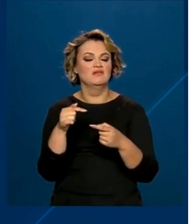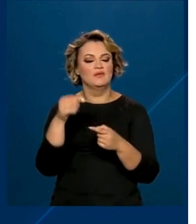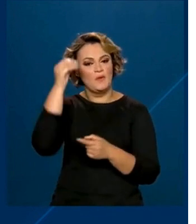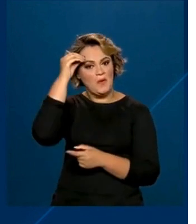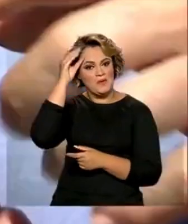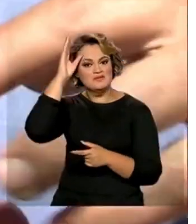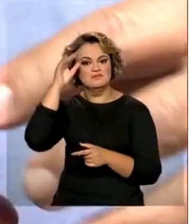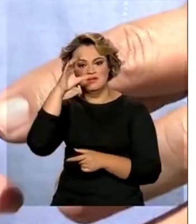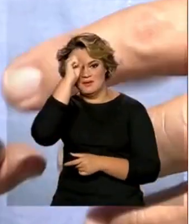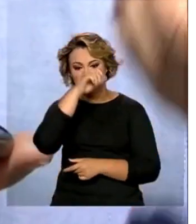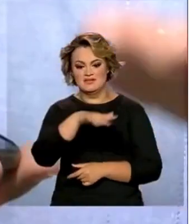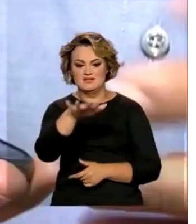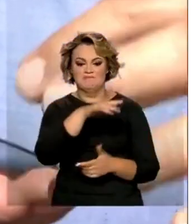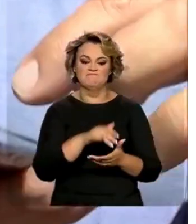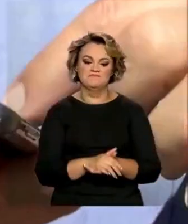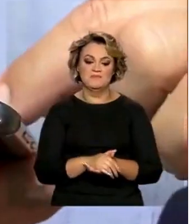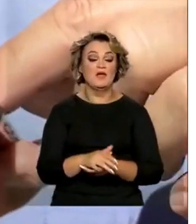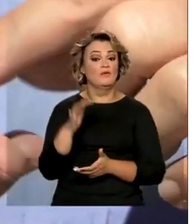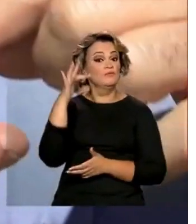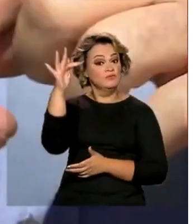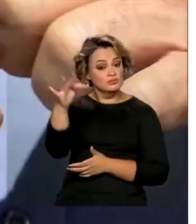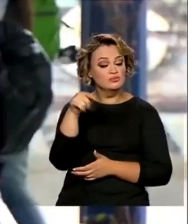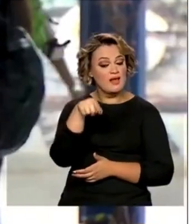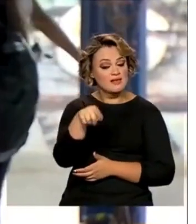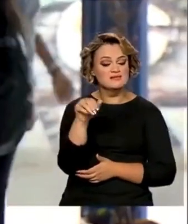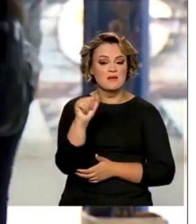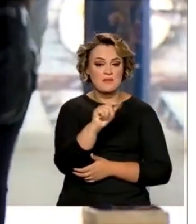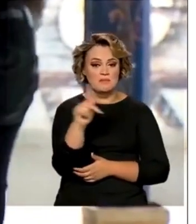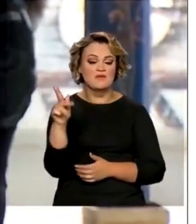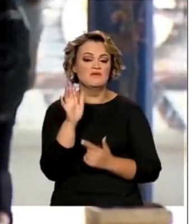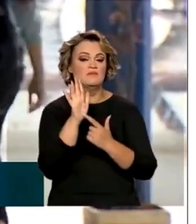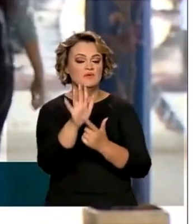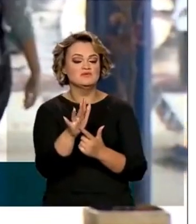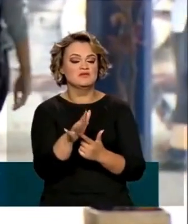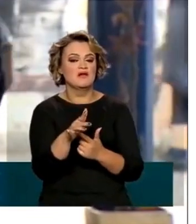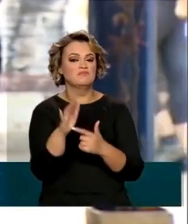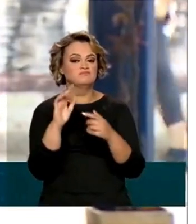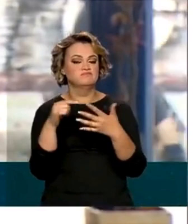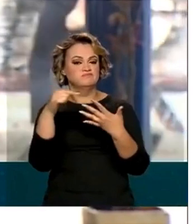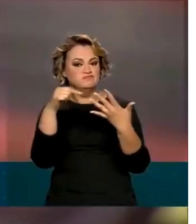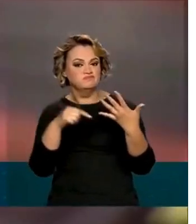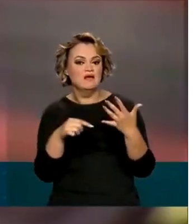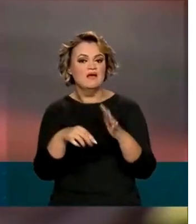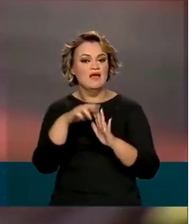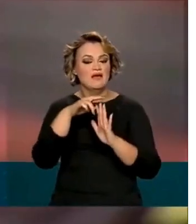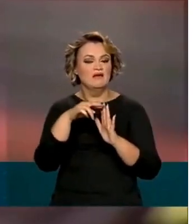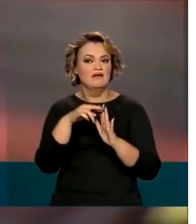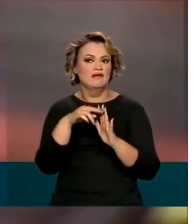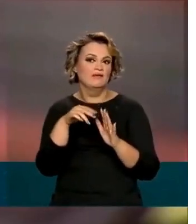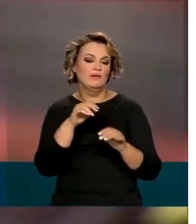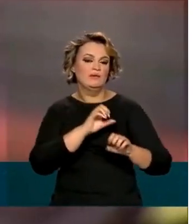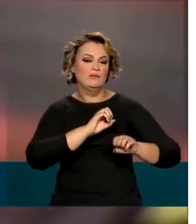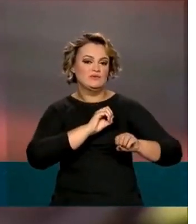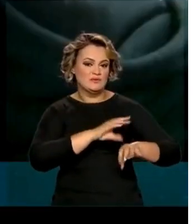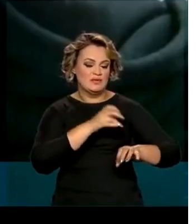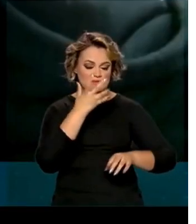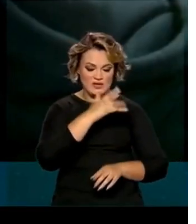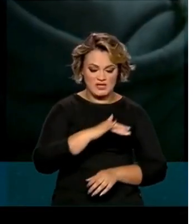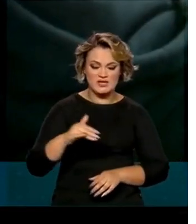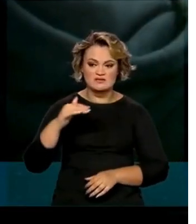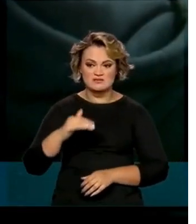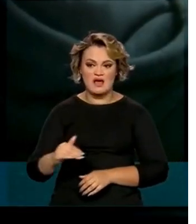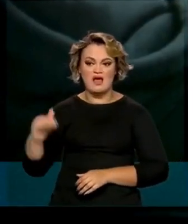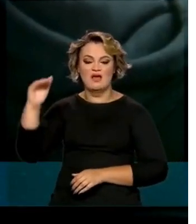conhecimento. No futuro, o aplicativo deve mostrar também registros estudantis desde a educação infantil